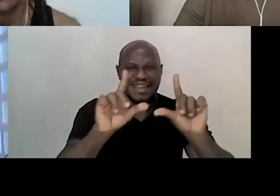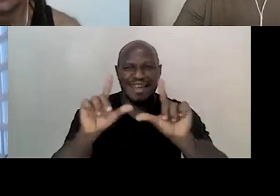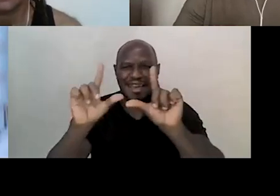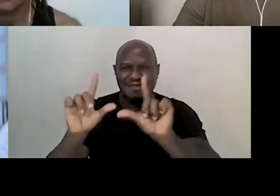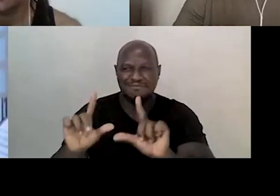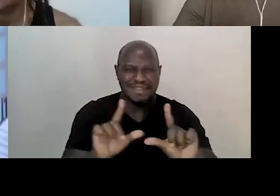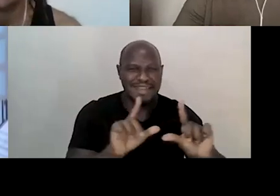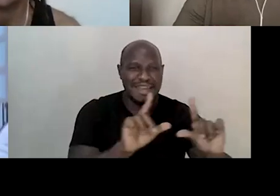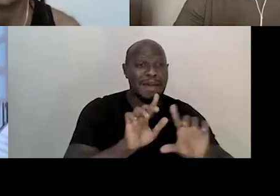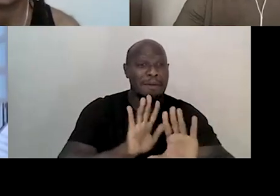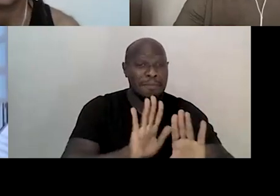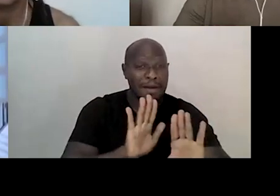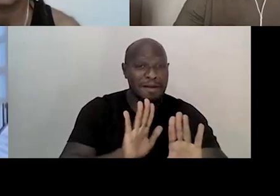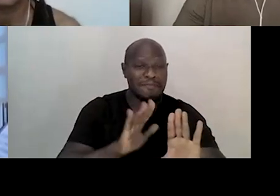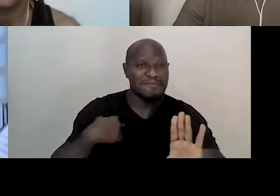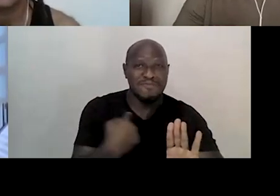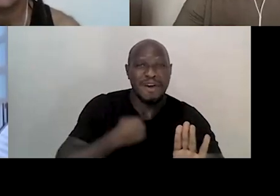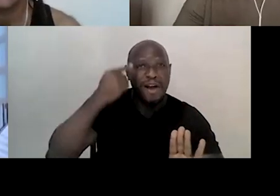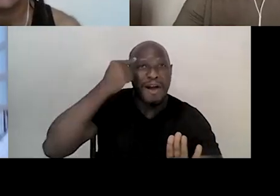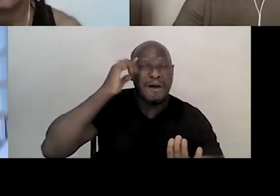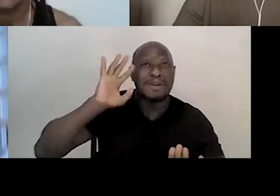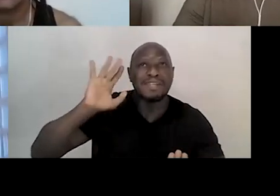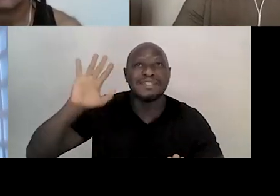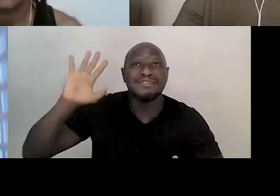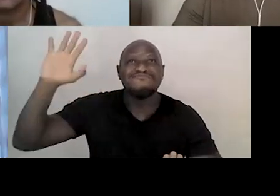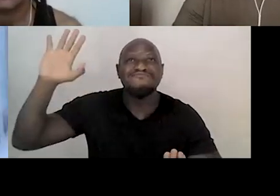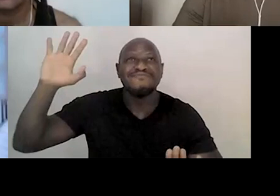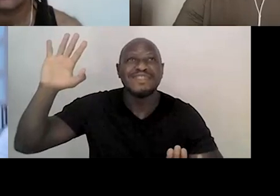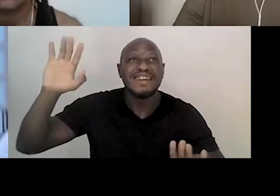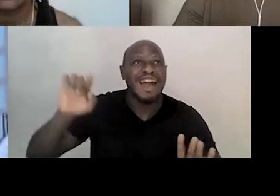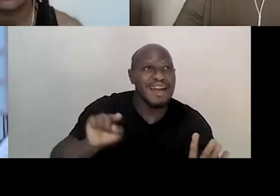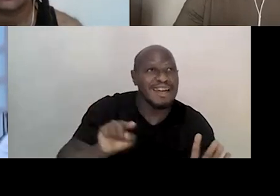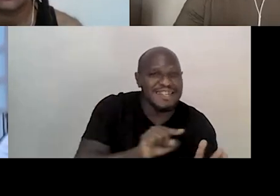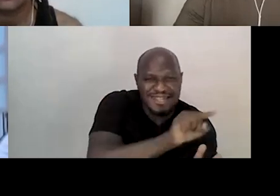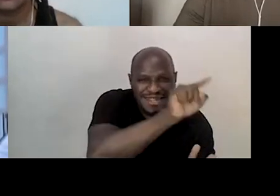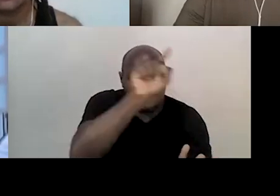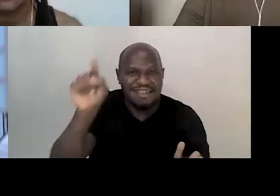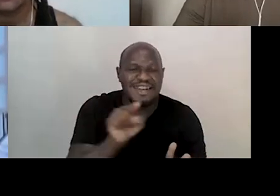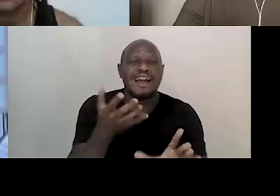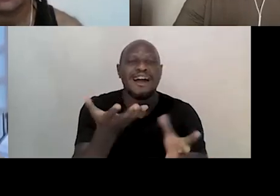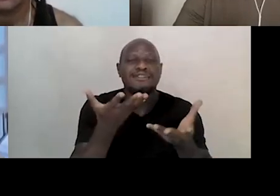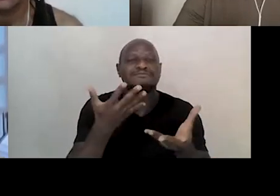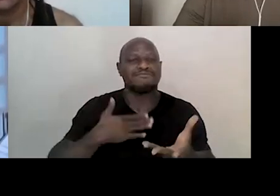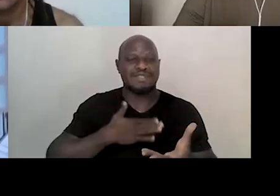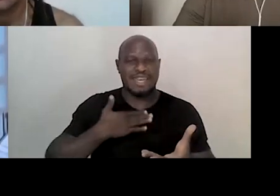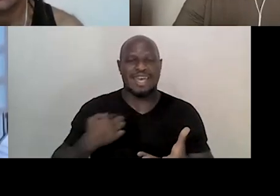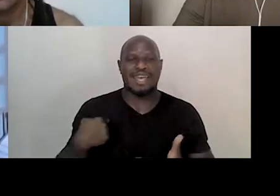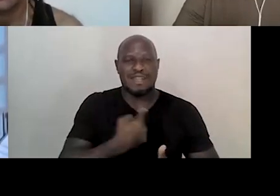pensamento, ele é circular. Eu gostaria que os nossos convidados